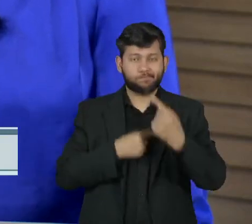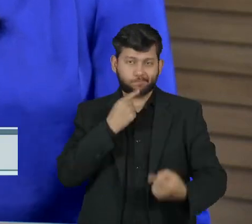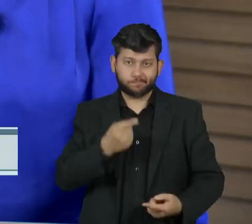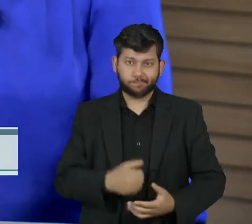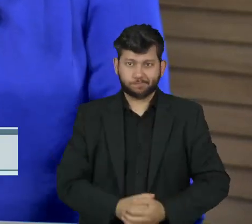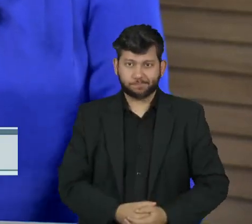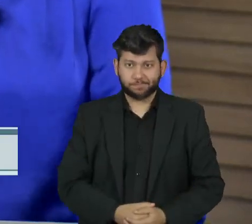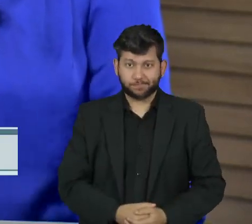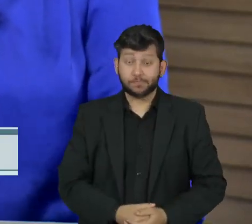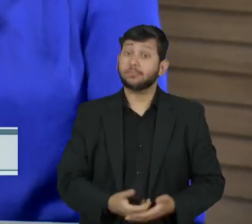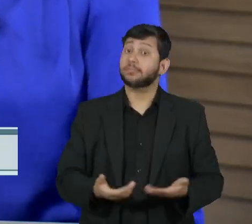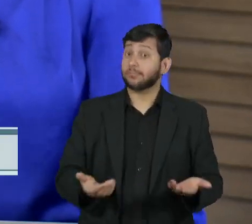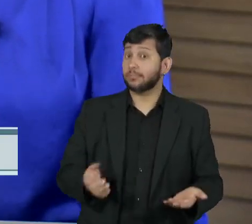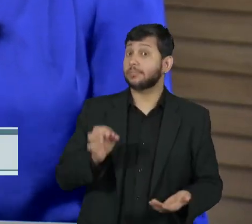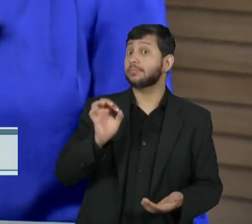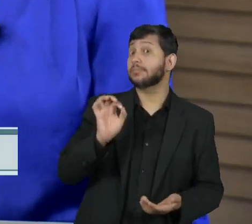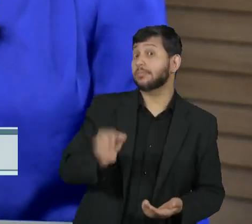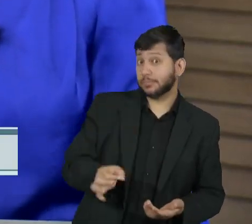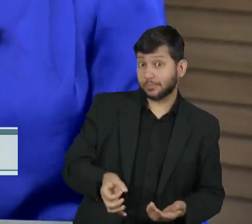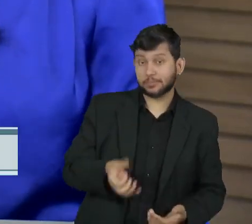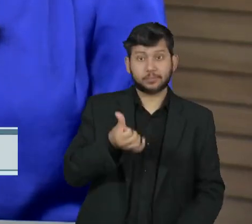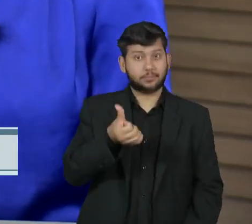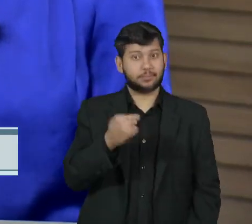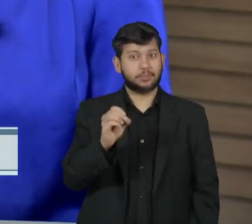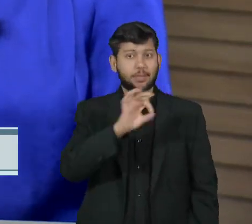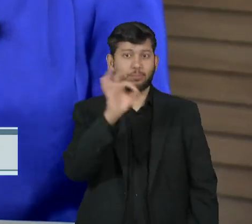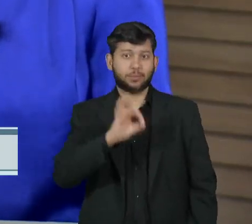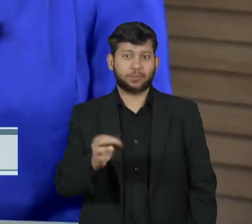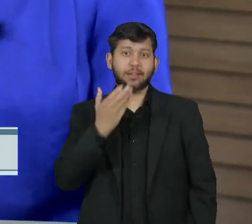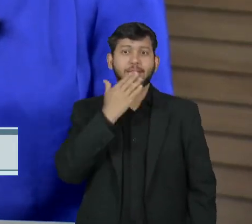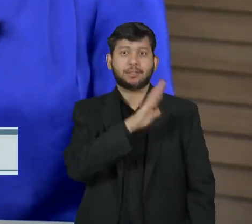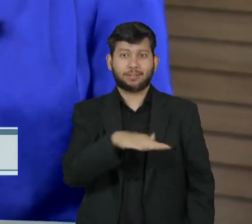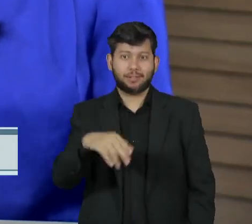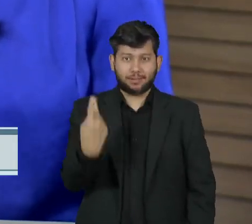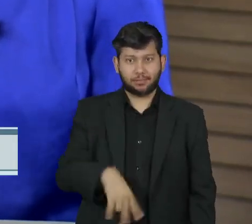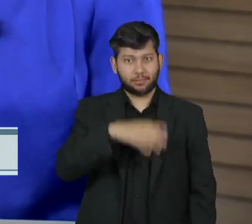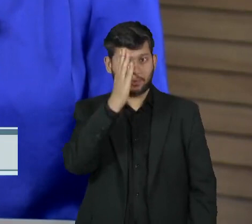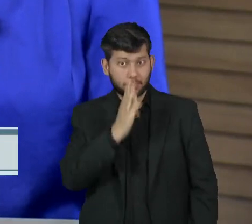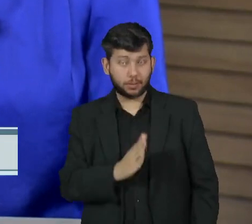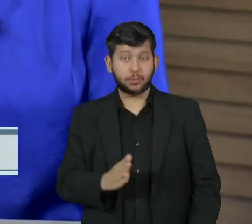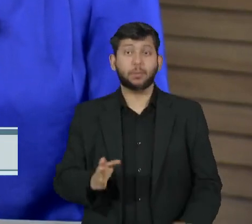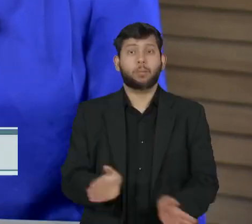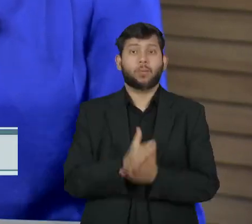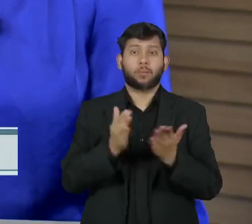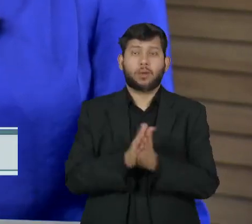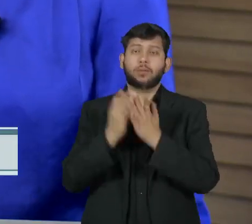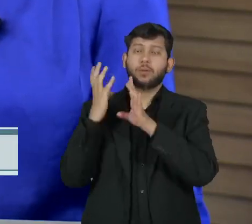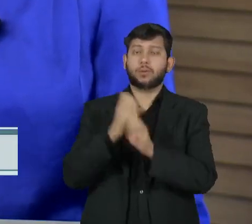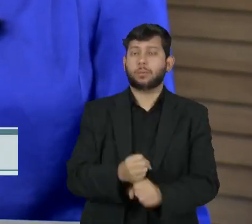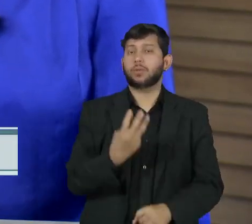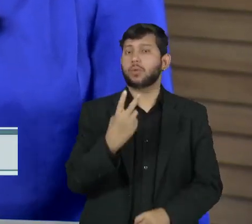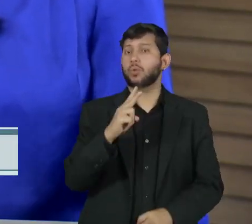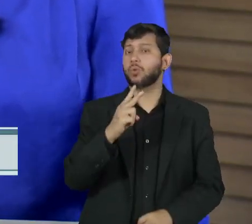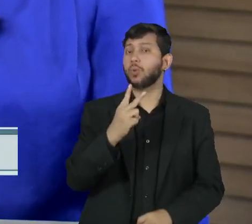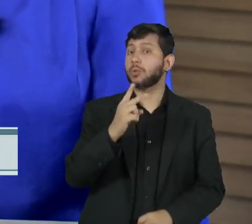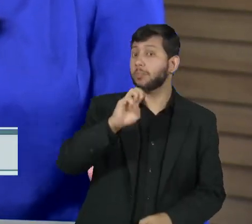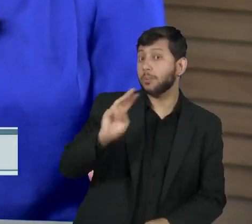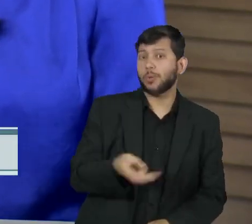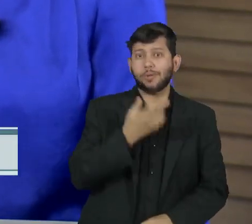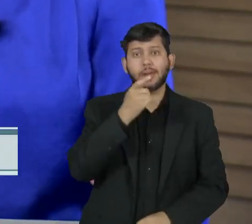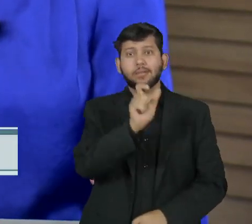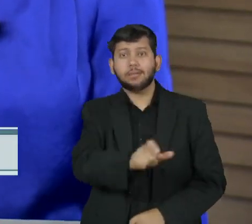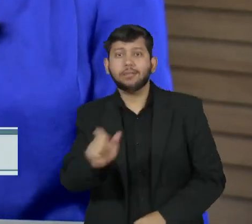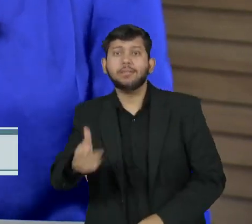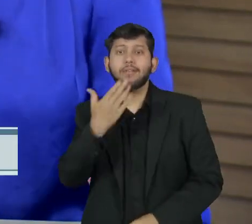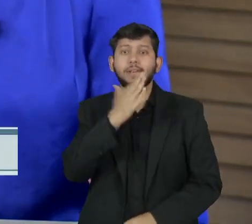Seis em cada dez crianças brasileiras vivem na pobreza. São 32 milhões de meninos e meninas que sofrem